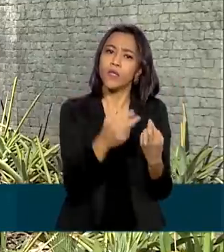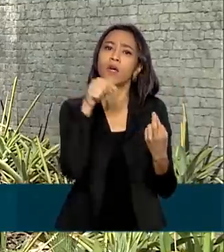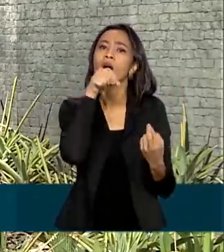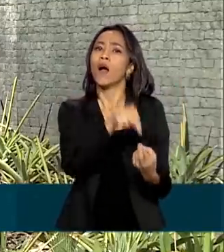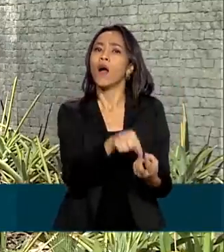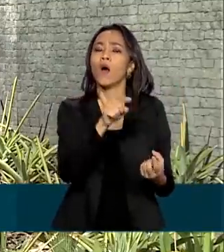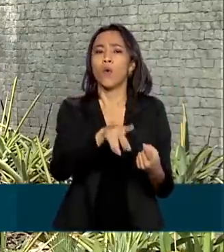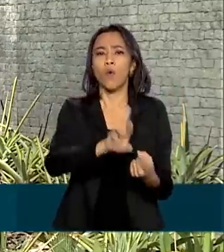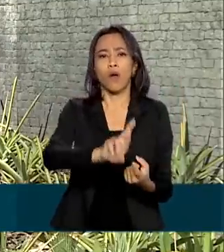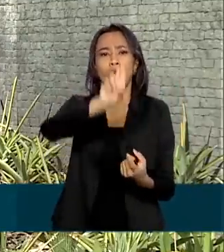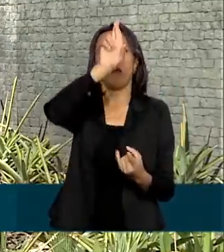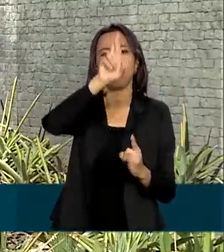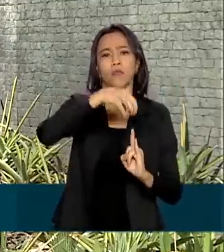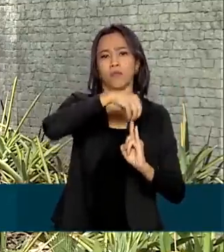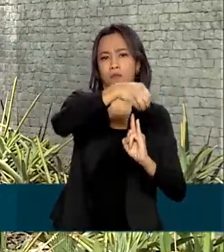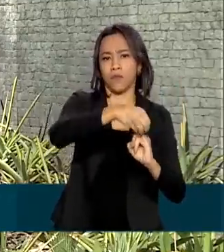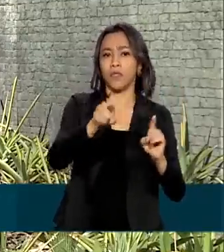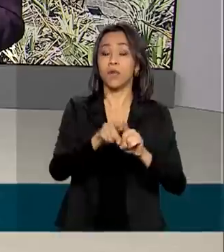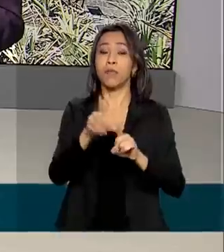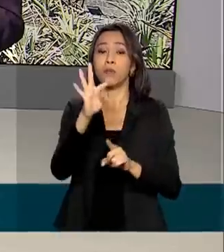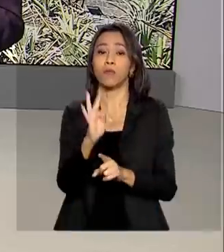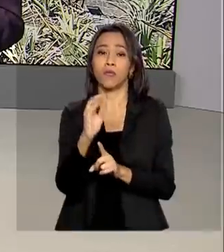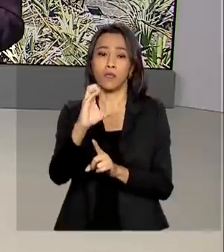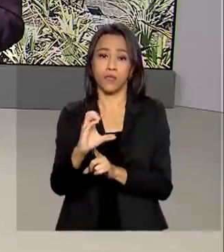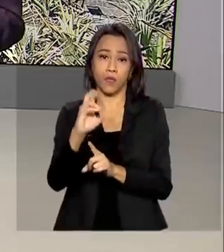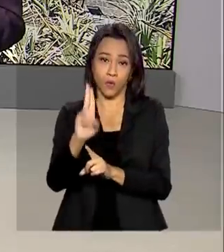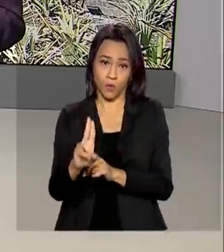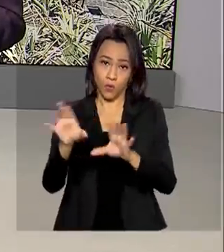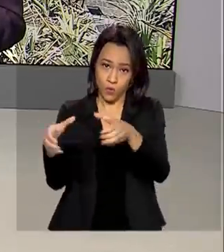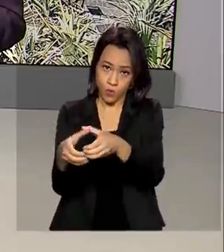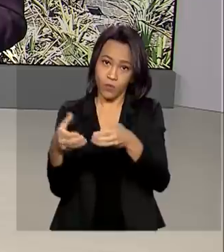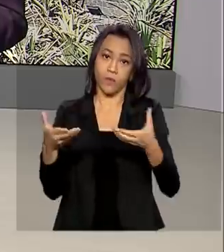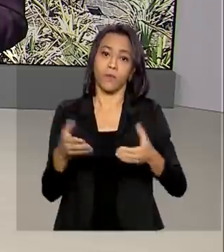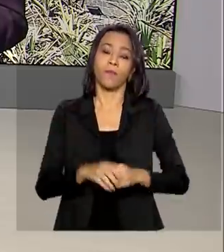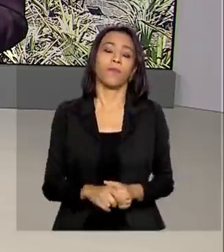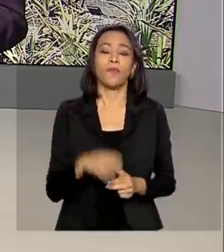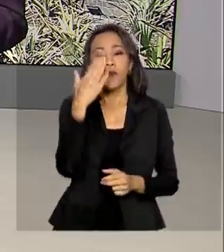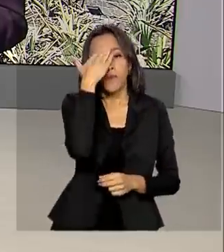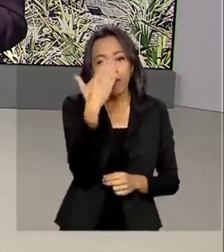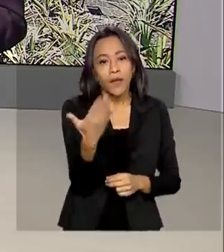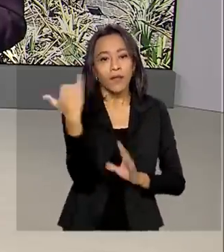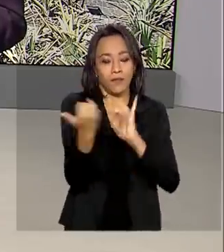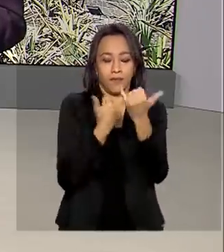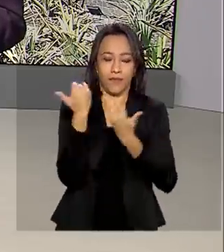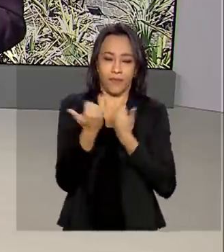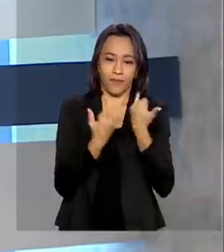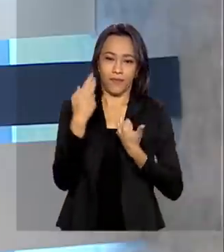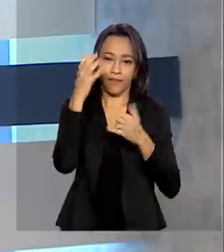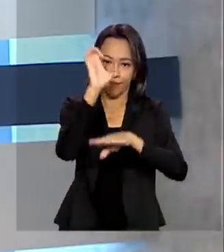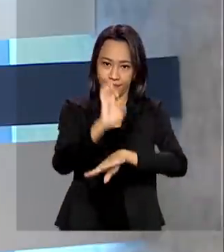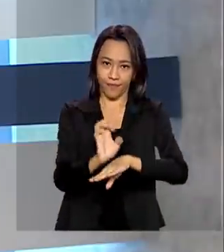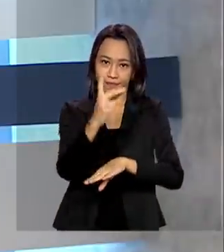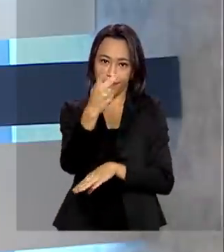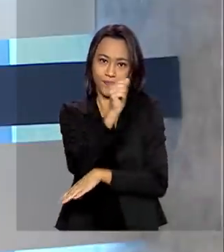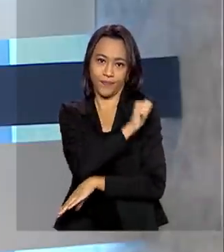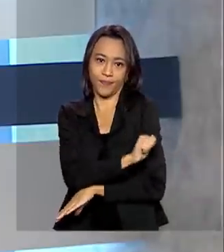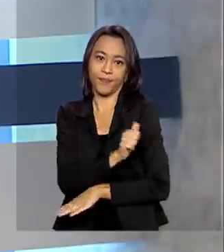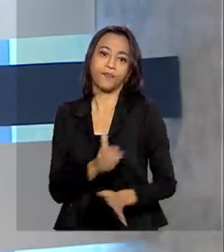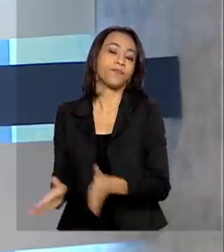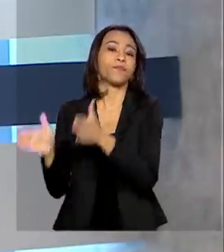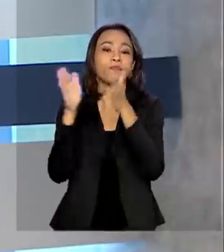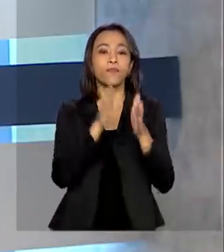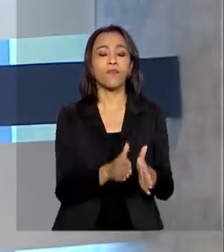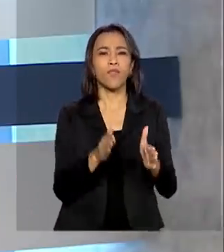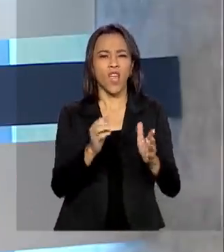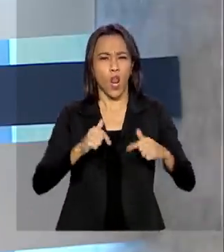e com representantes do TCU. Renata. Tá certo, Maurício. Obrigada pelas suas informações ao vivo, direto do Rio de Janeiro. E olha, o